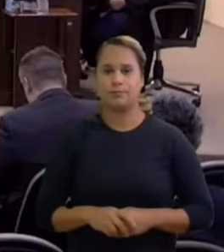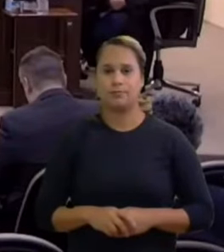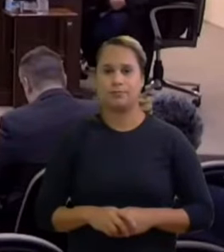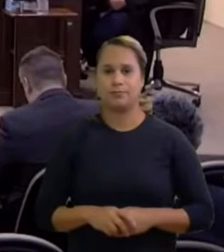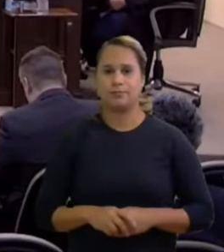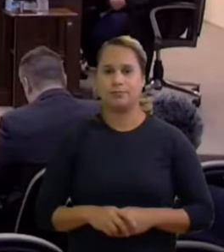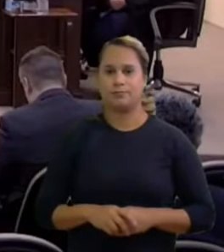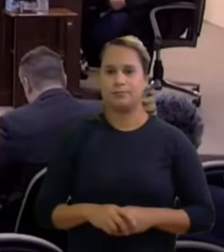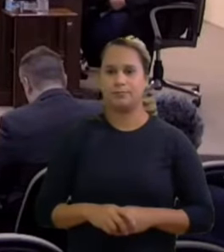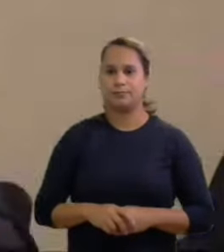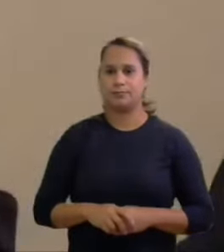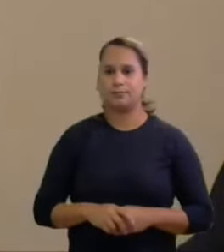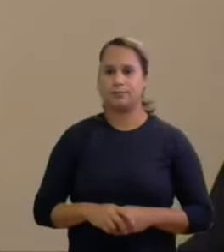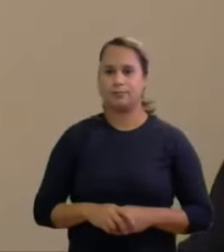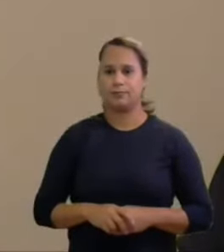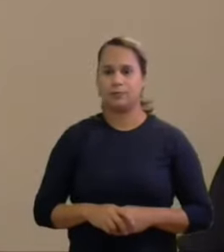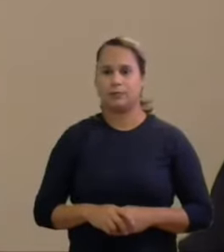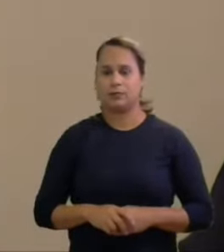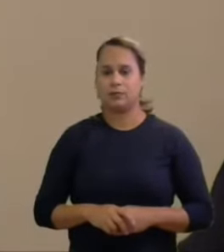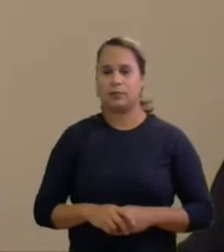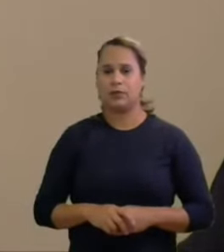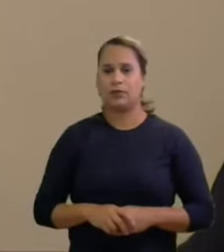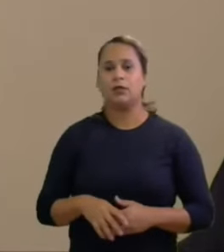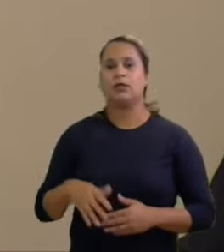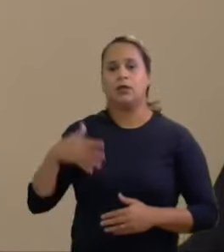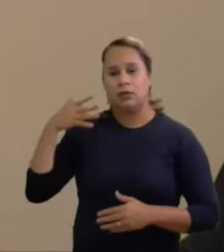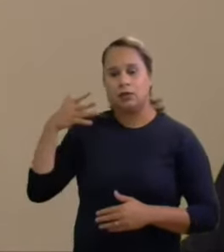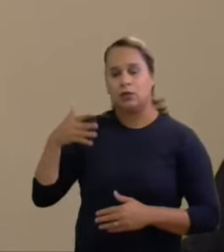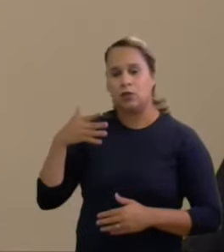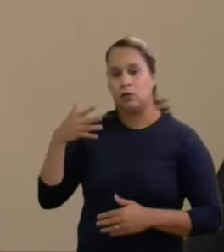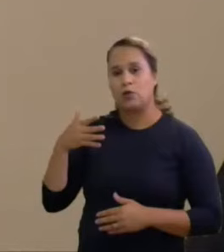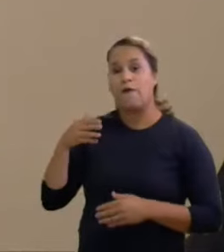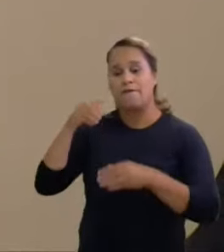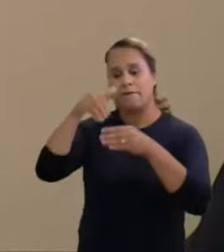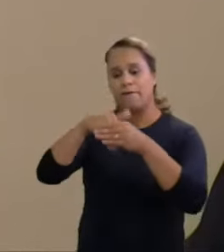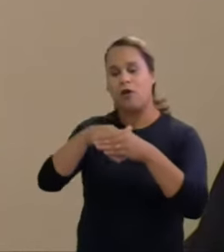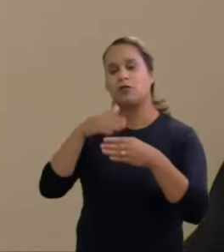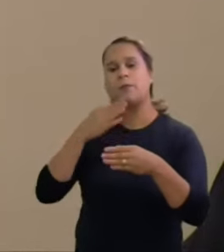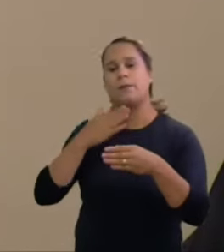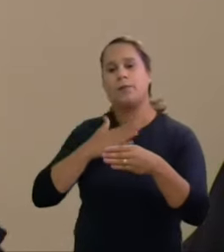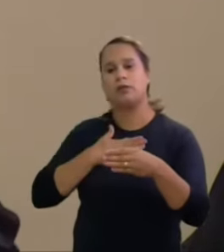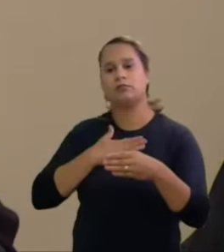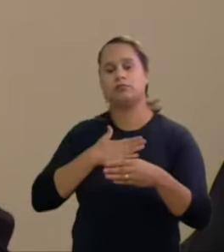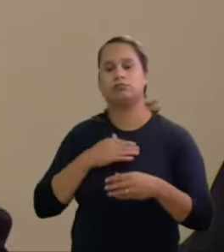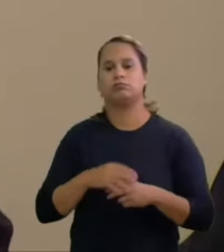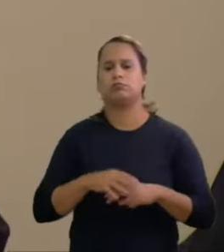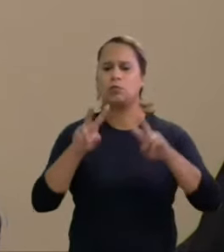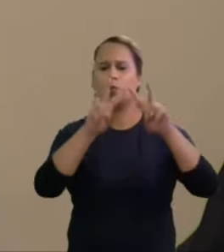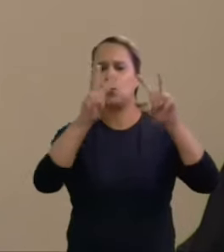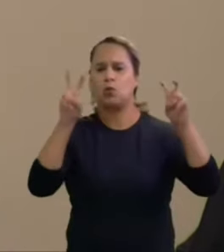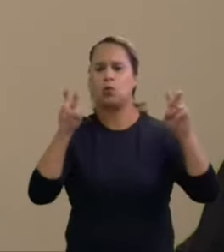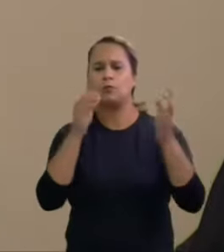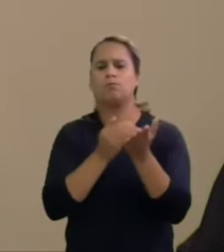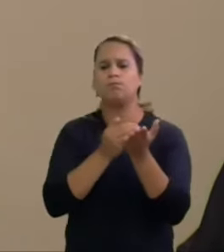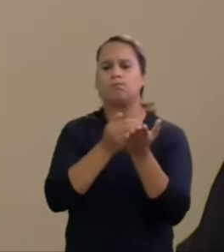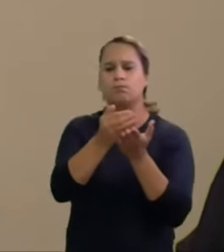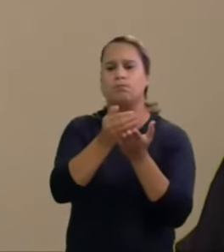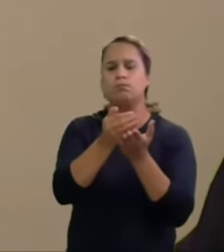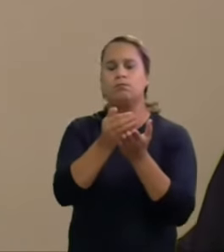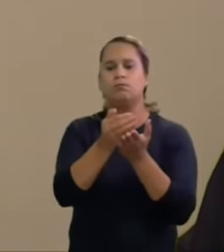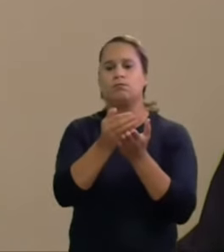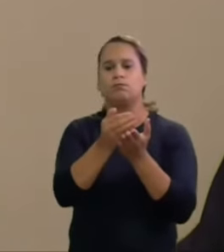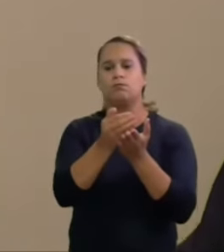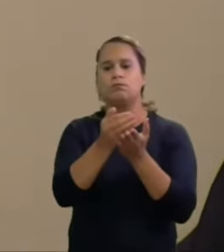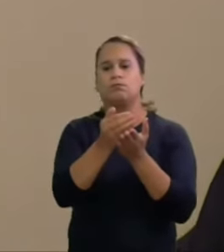bom passo então proferir o voto bom a título de introdução eu subscrevo as